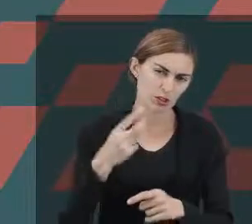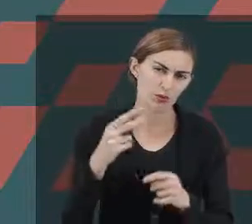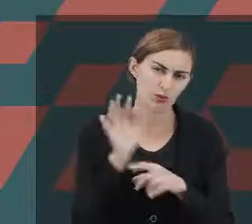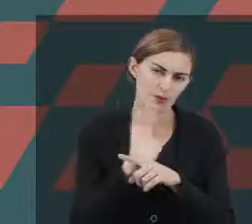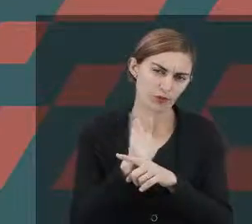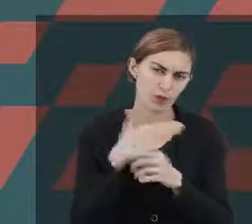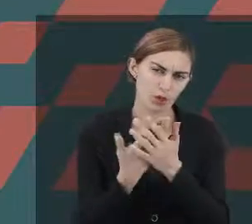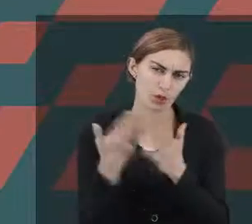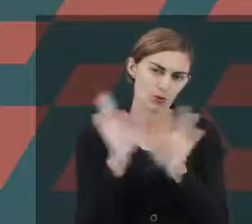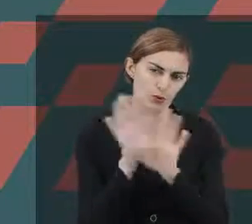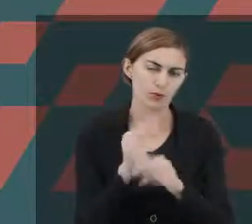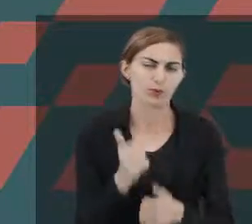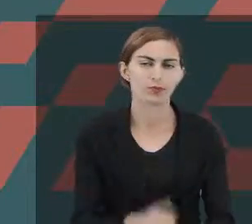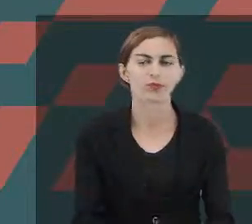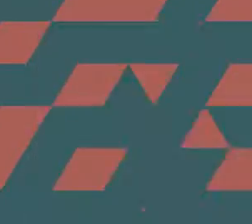lá na segunda videoaula. Tchau pra vocês.